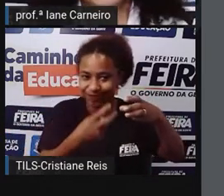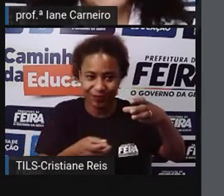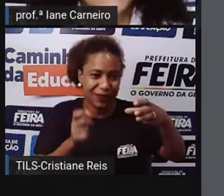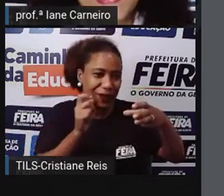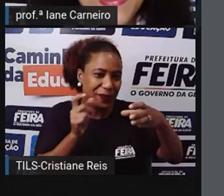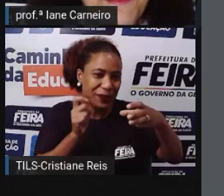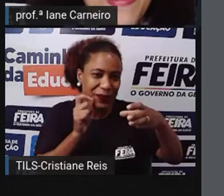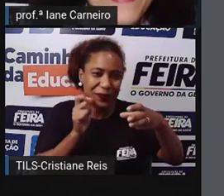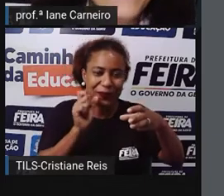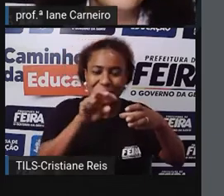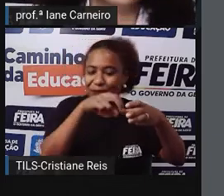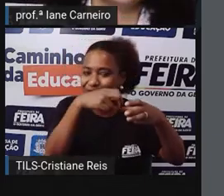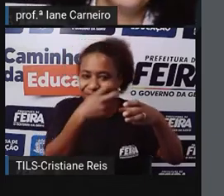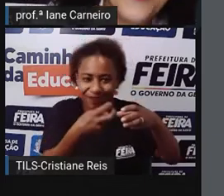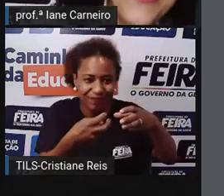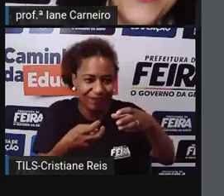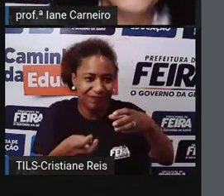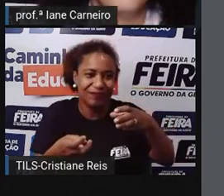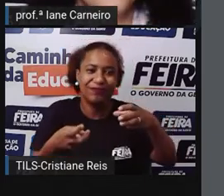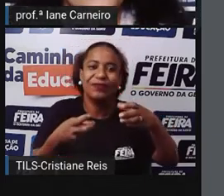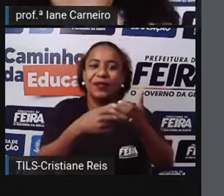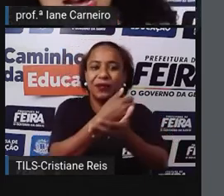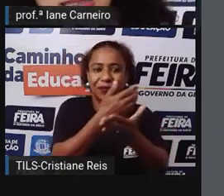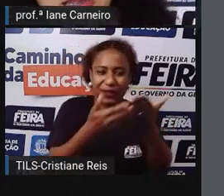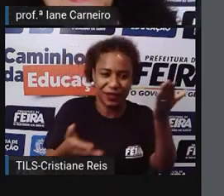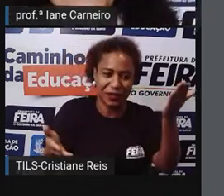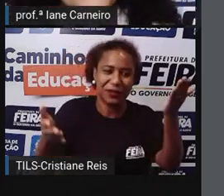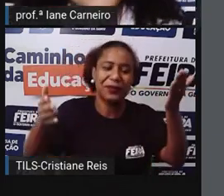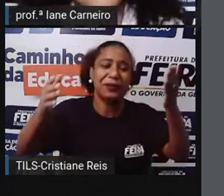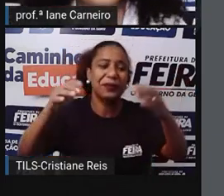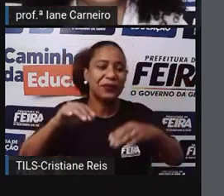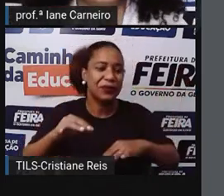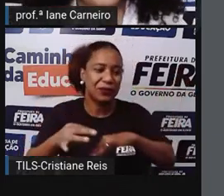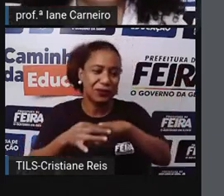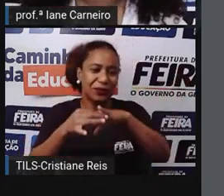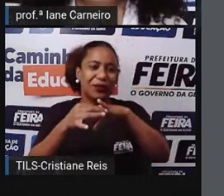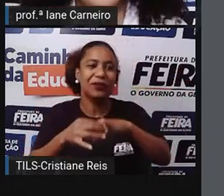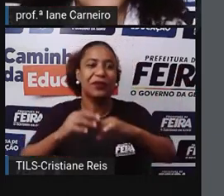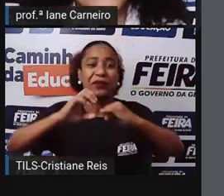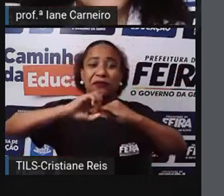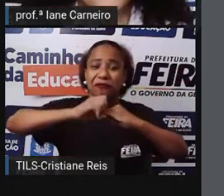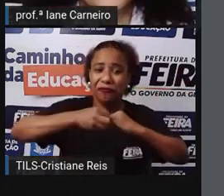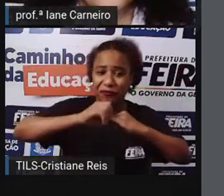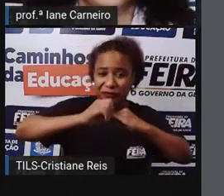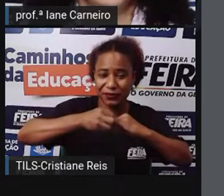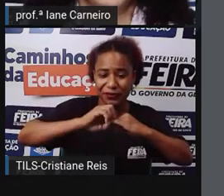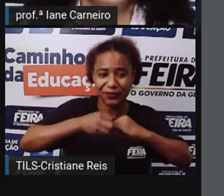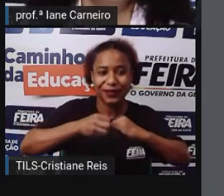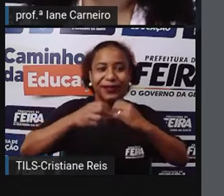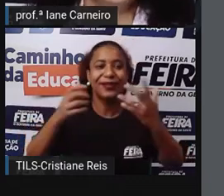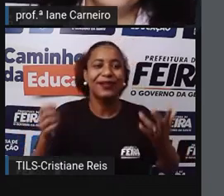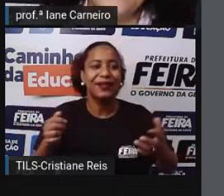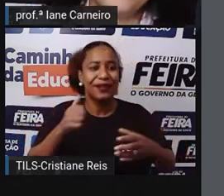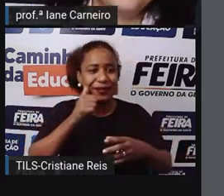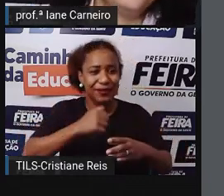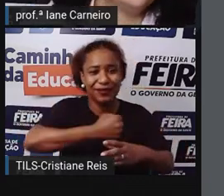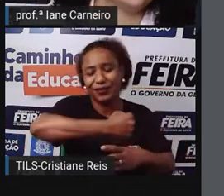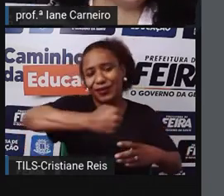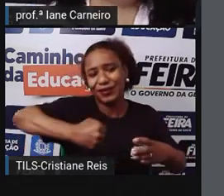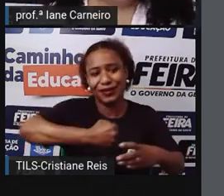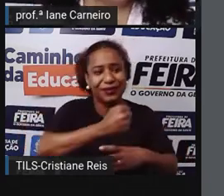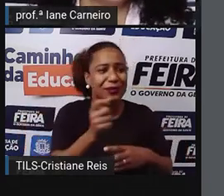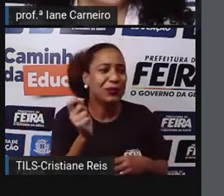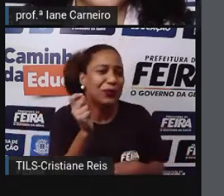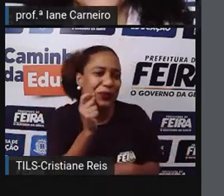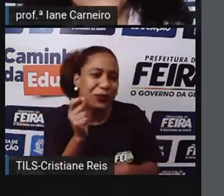perda danada Perdeu-se o noivo E a feijoada Por isso é que agora As cozinheiras repetiam O seu ratinho